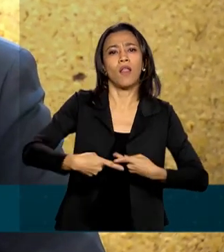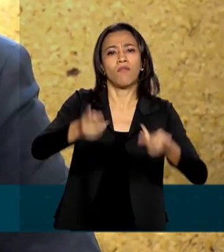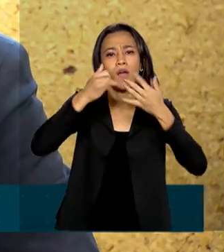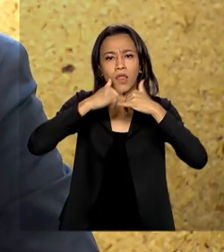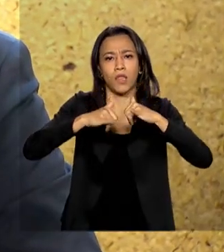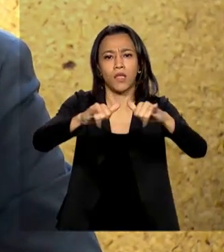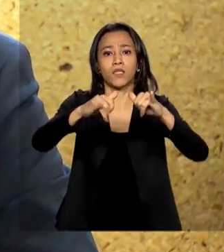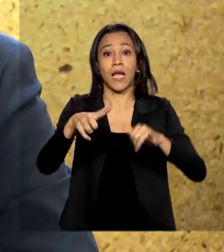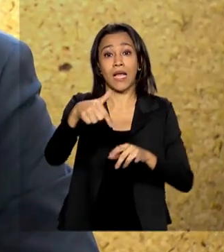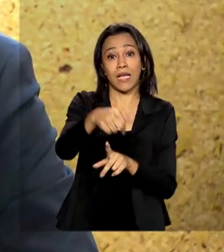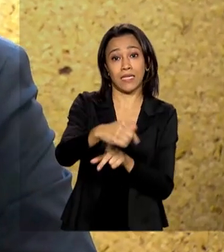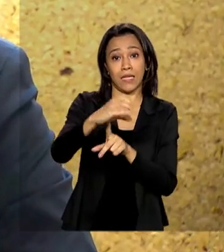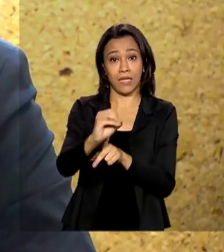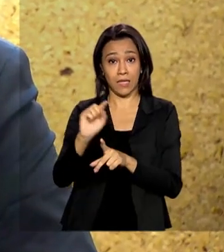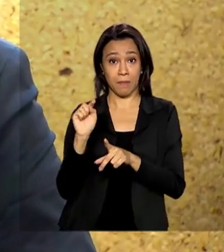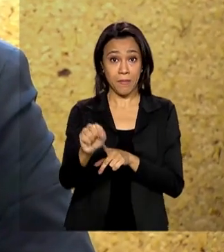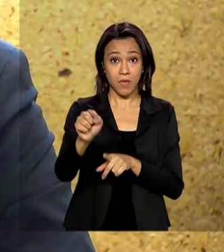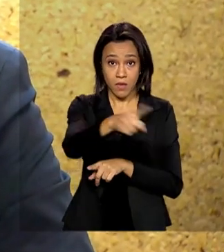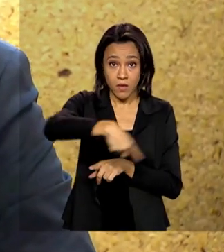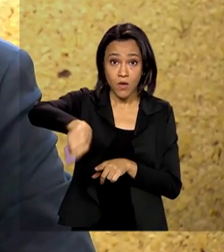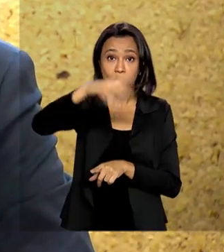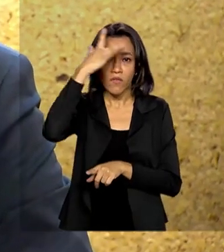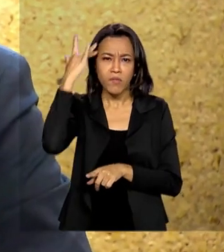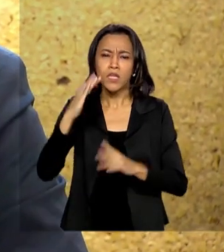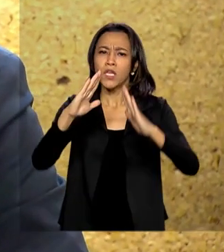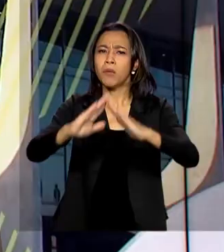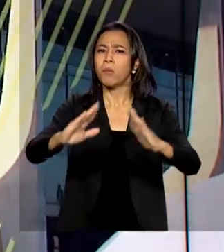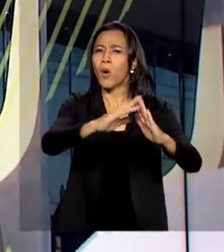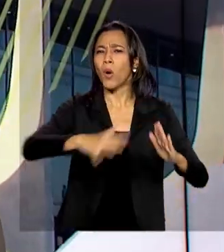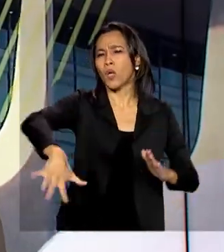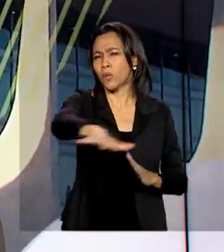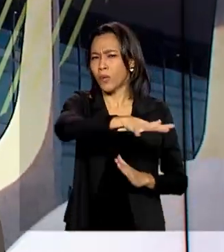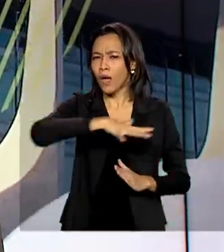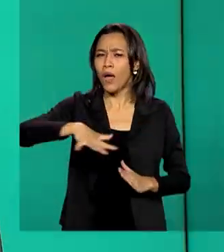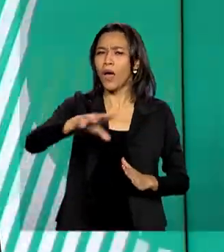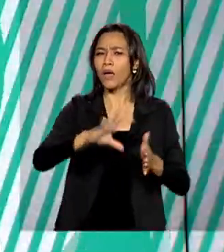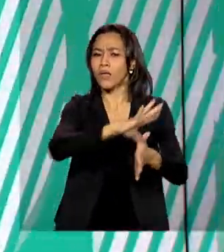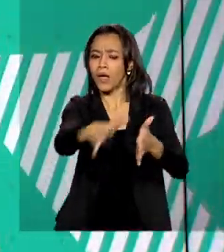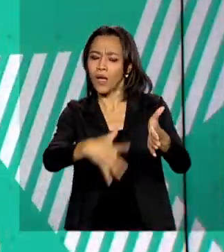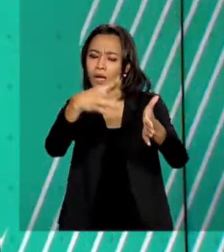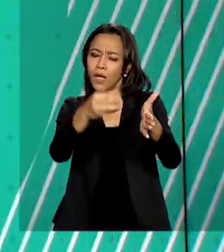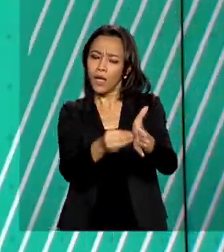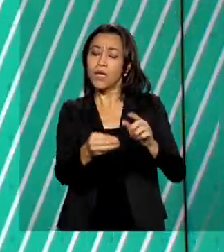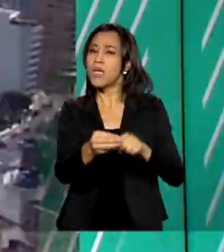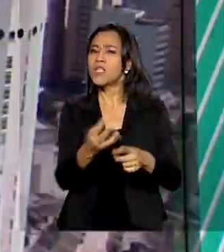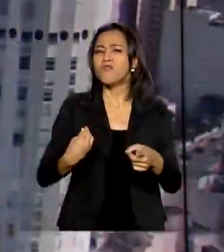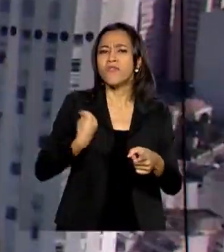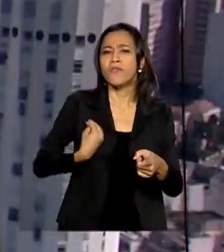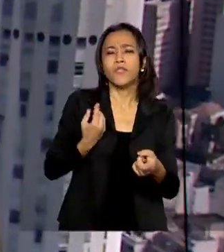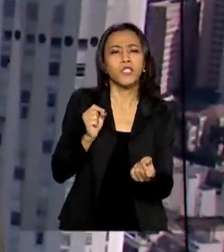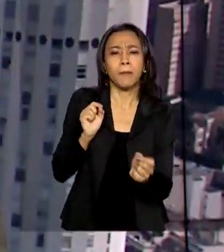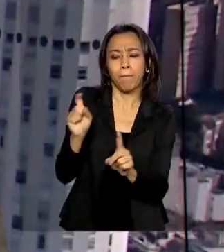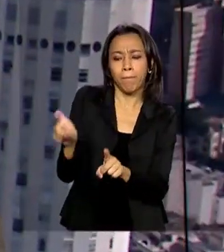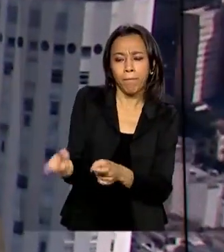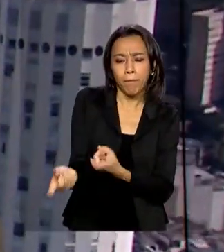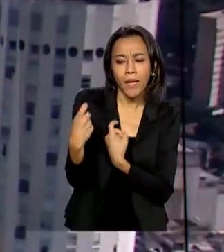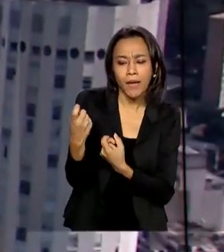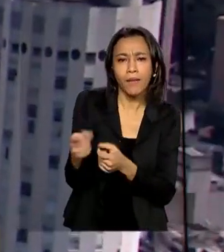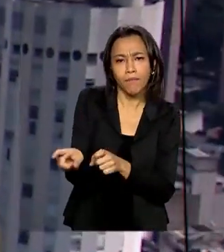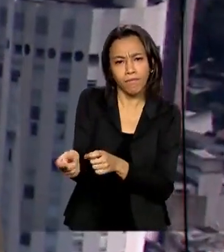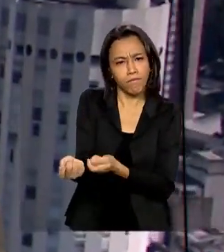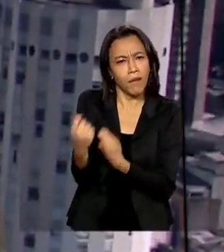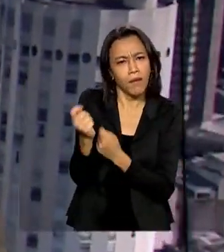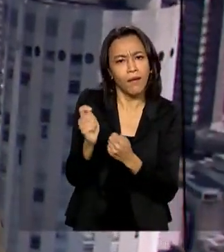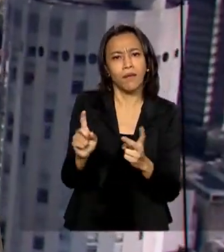mil famílias que vivem em áreas remotas da Amazônia Legal. São comunidades que sobrevivem da pesca e da extração de castanhas